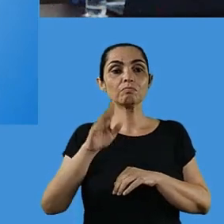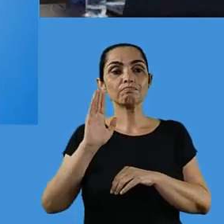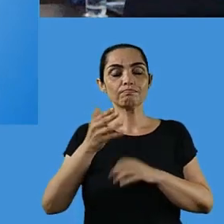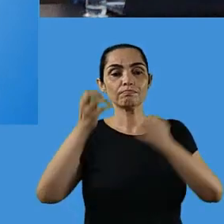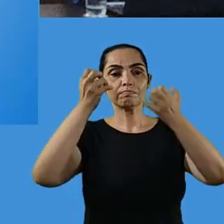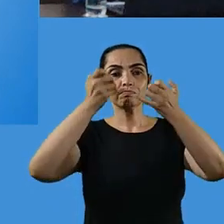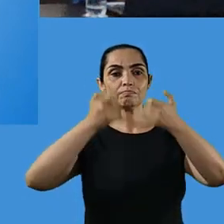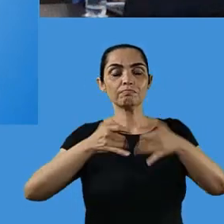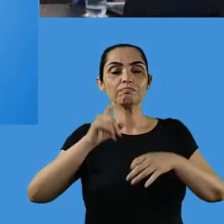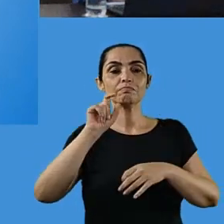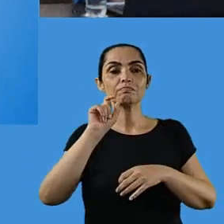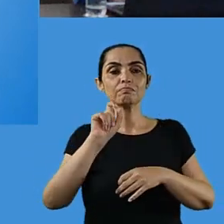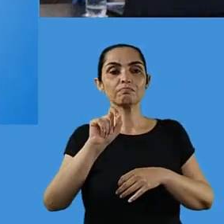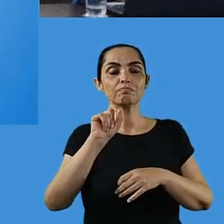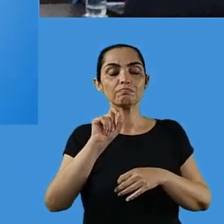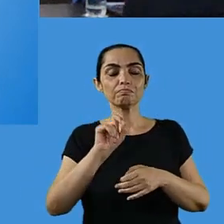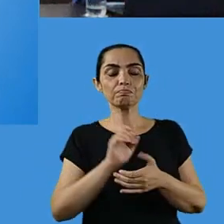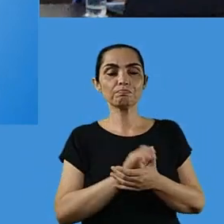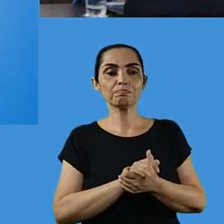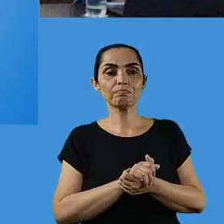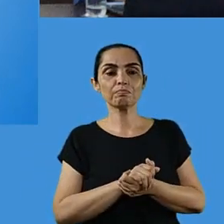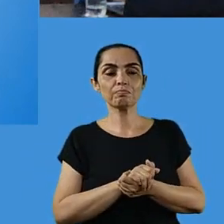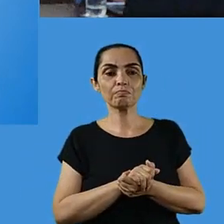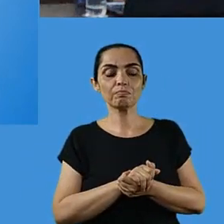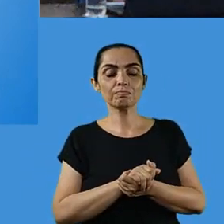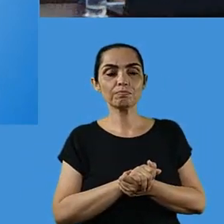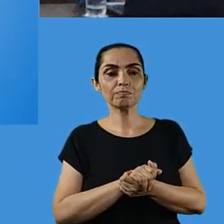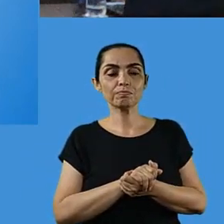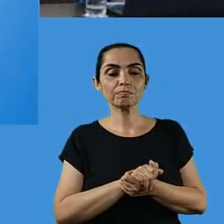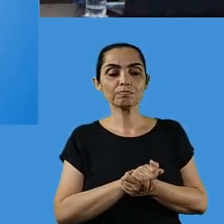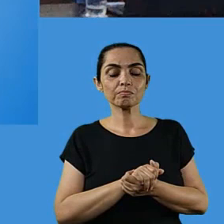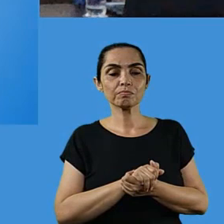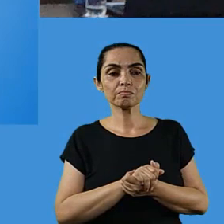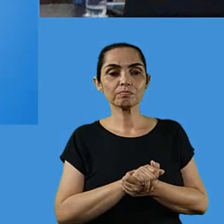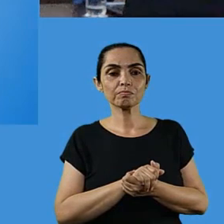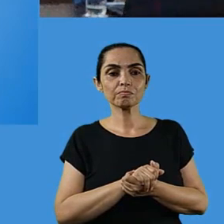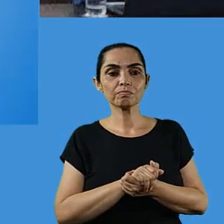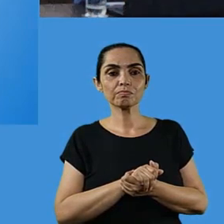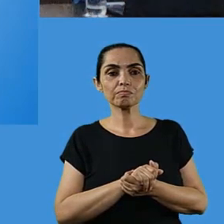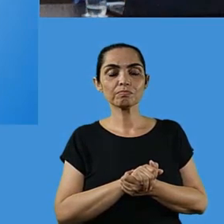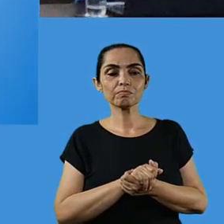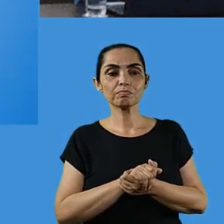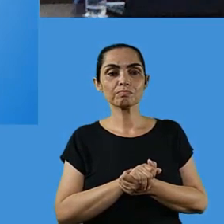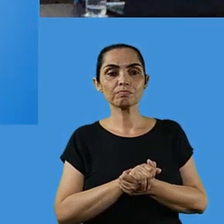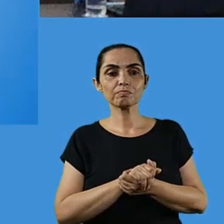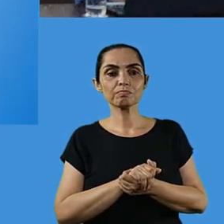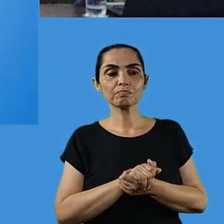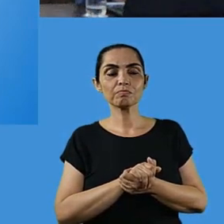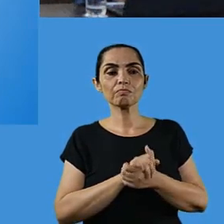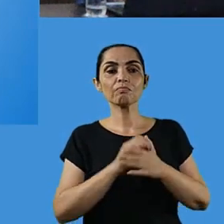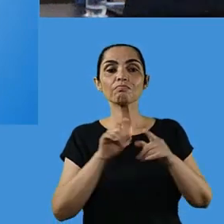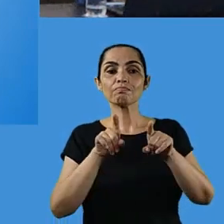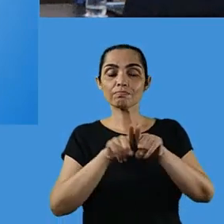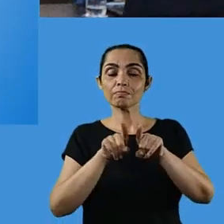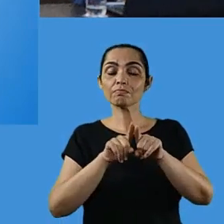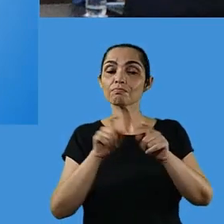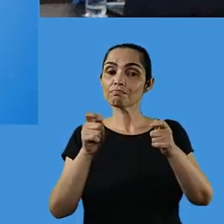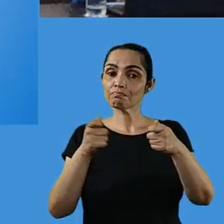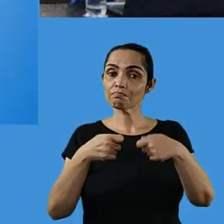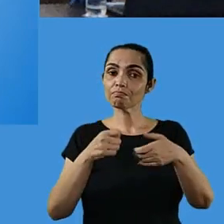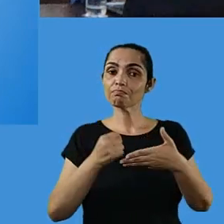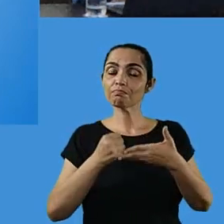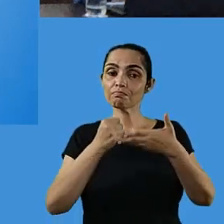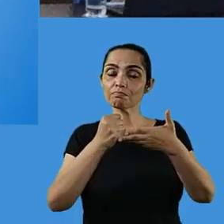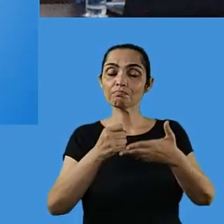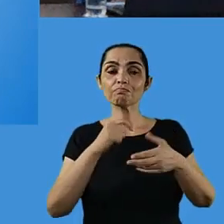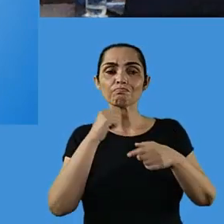que seria a mesma coisa, mas nós também estamos disponíveis para